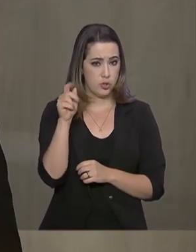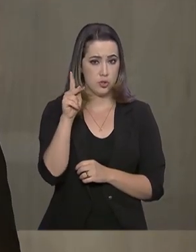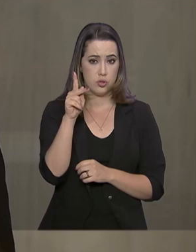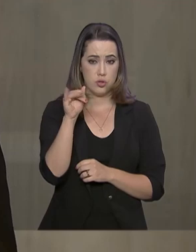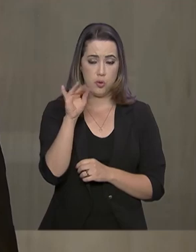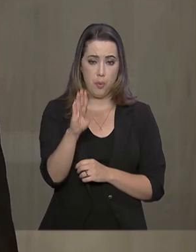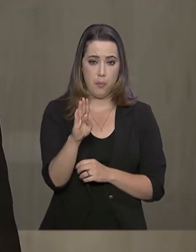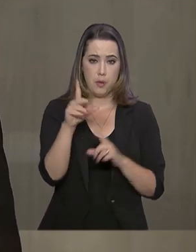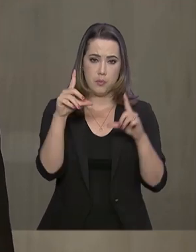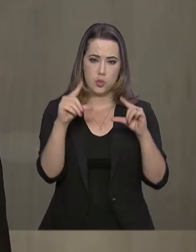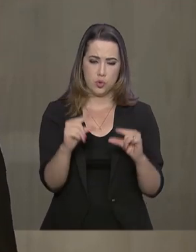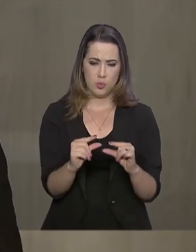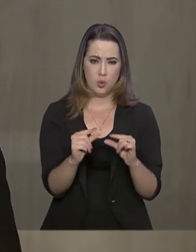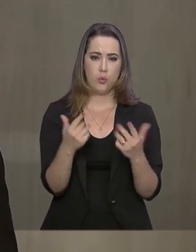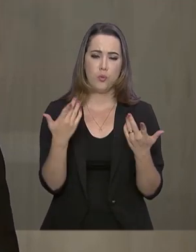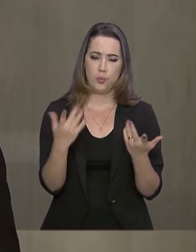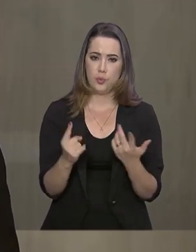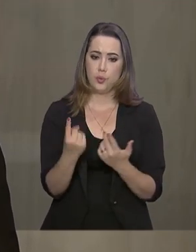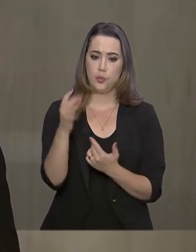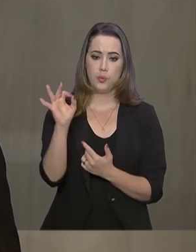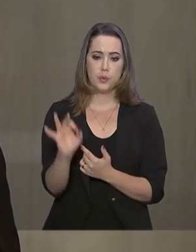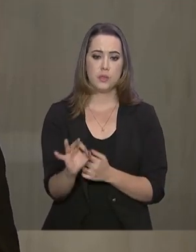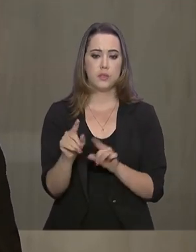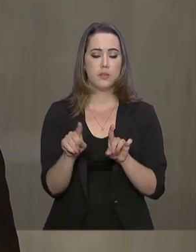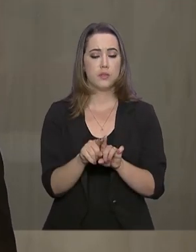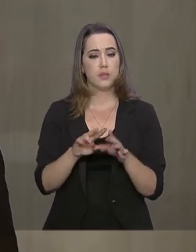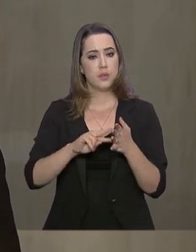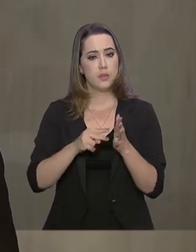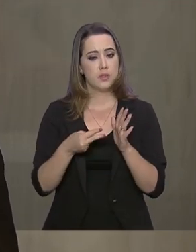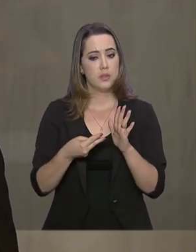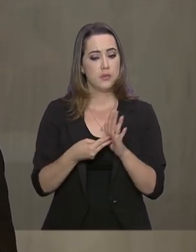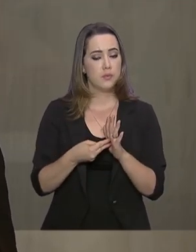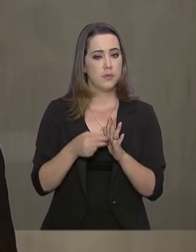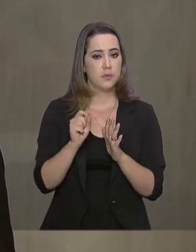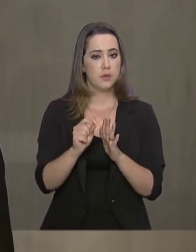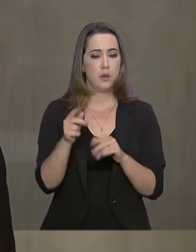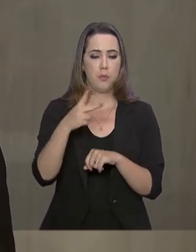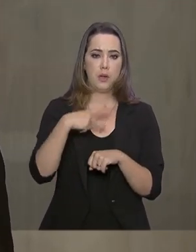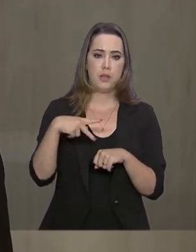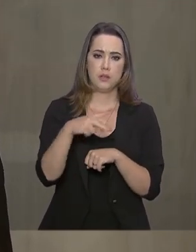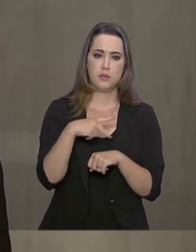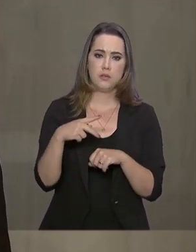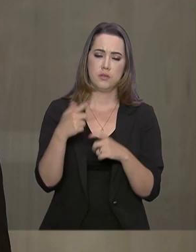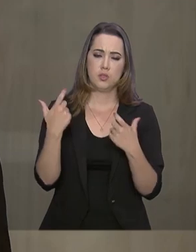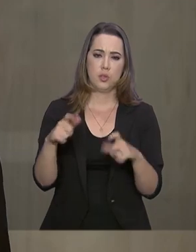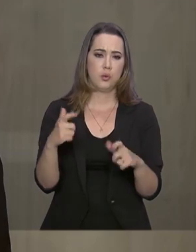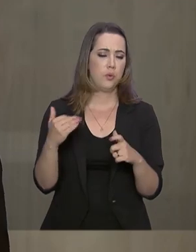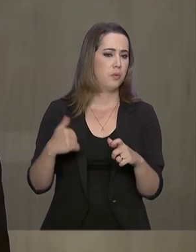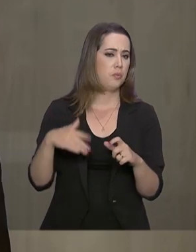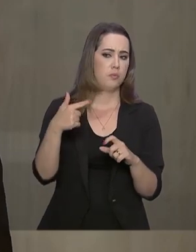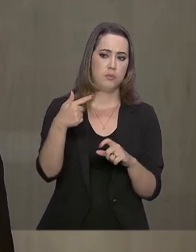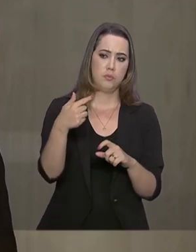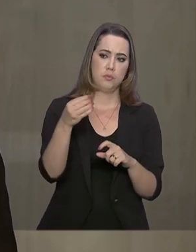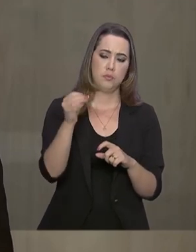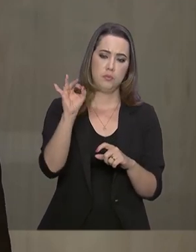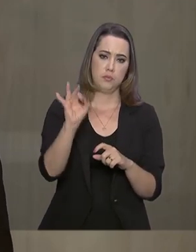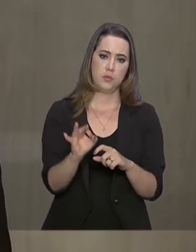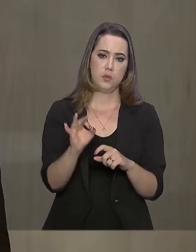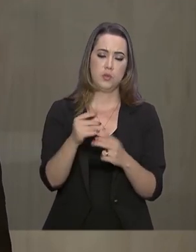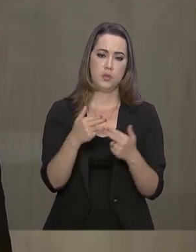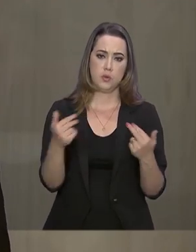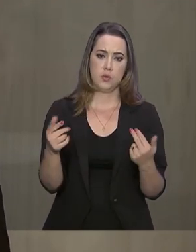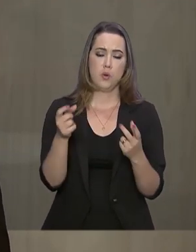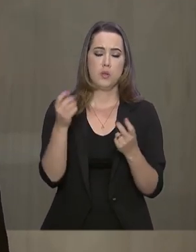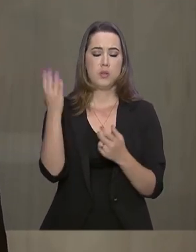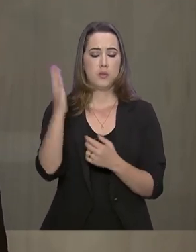de uma redução do PIB este ano de mais de 1%. Isso faz com que o país, que é destino de mais de 70% do que o Brasil